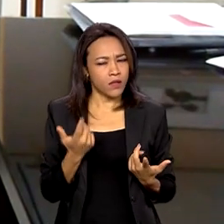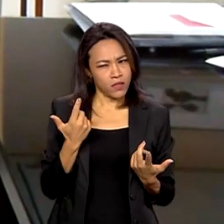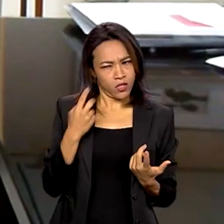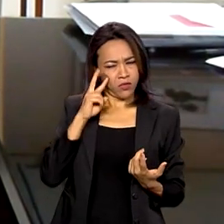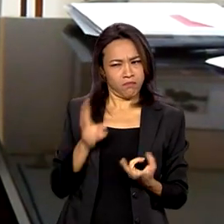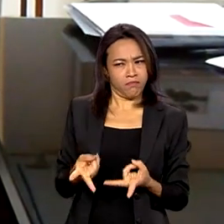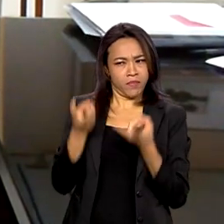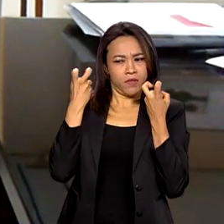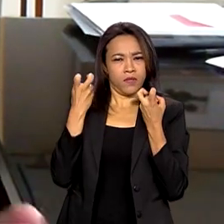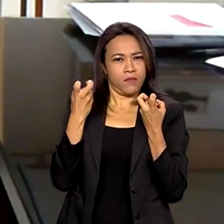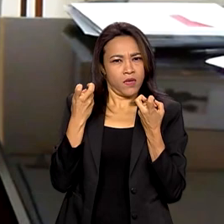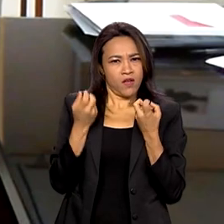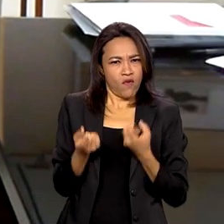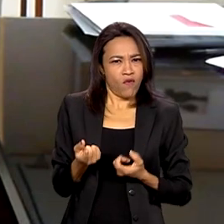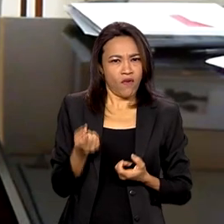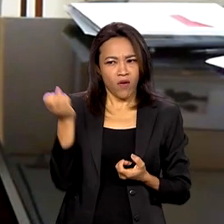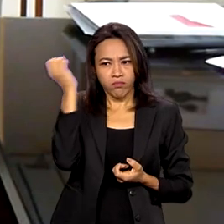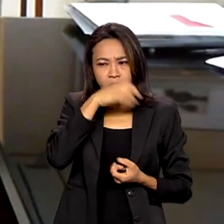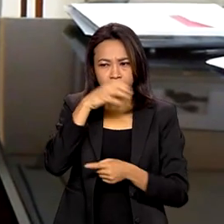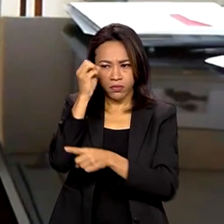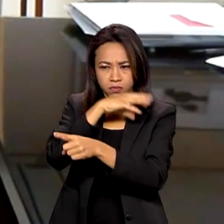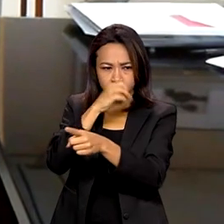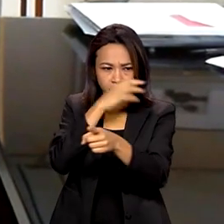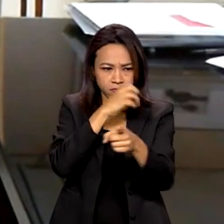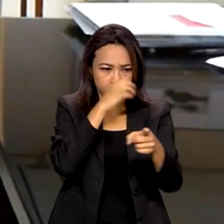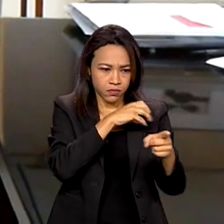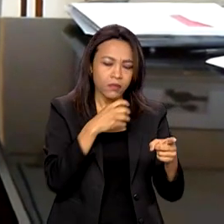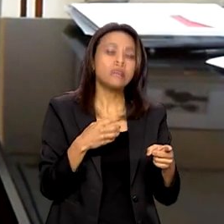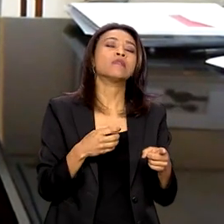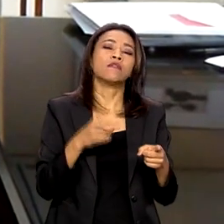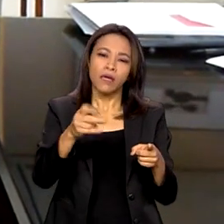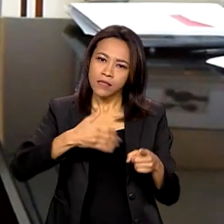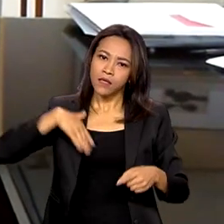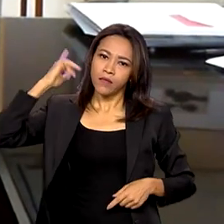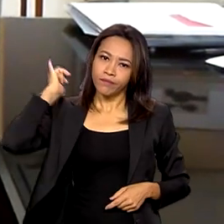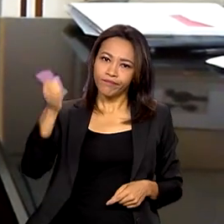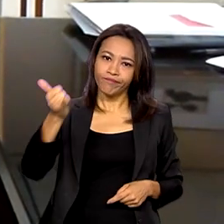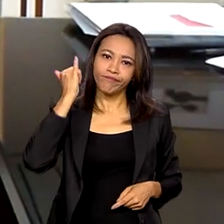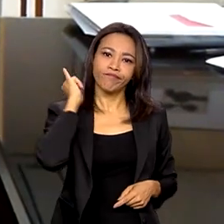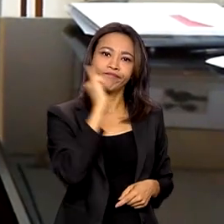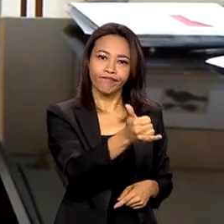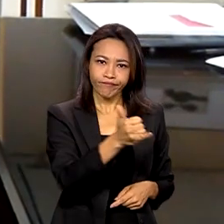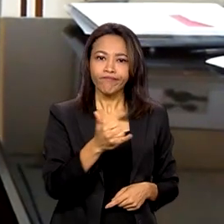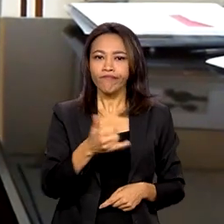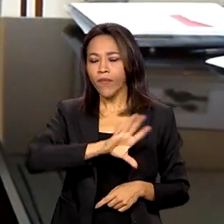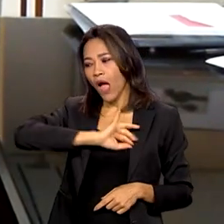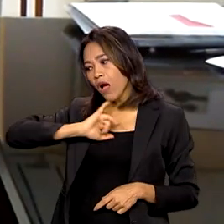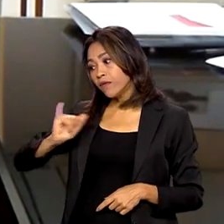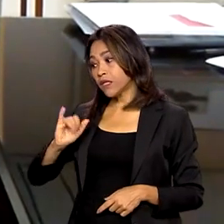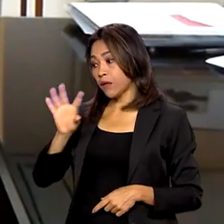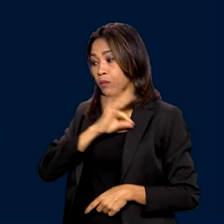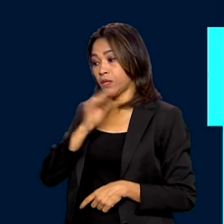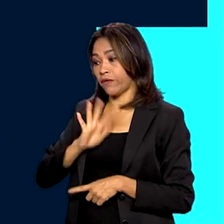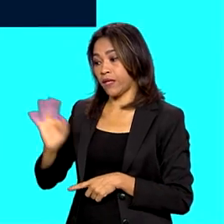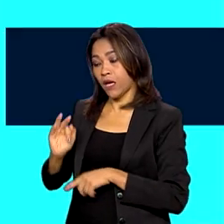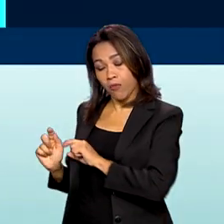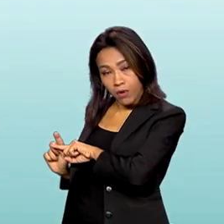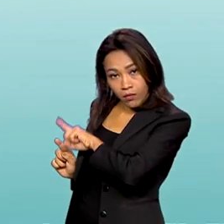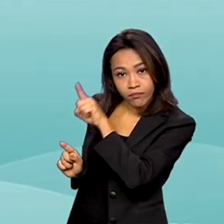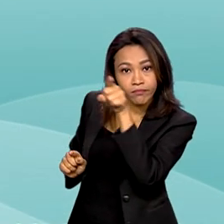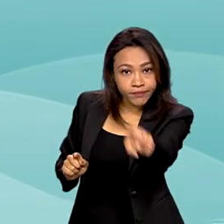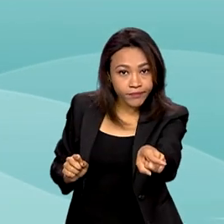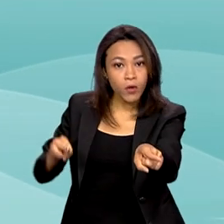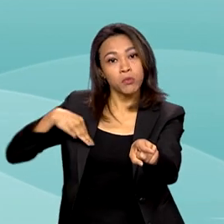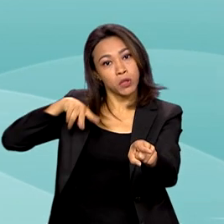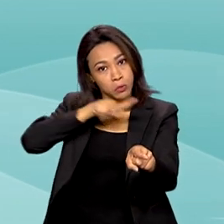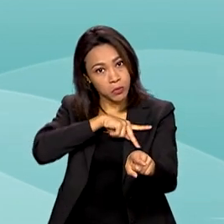abusiva, cada qual dentro da sua competência vai ser acionado. Ou a Polícia Federal, o Ministério Público, né? As denúncias